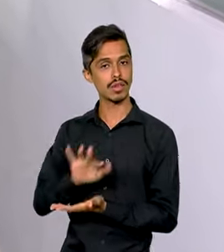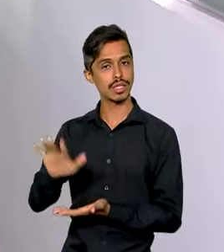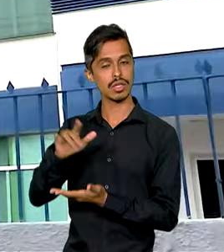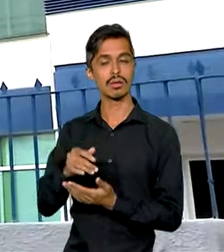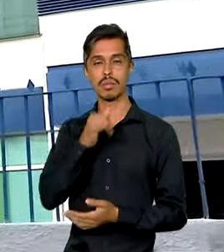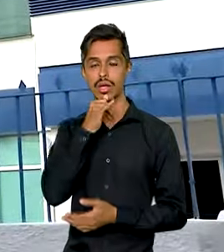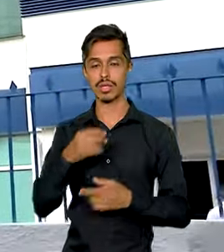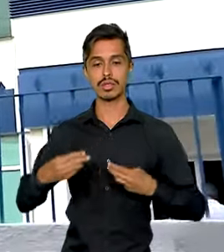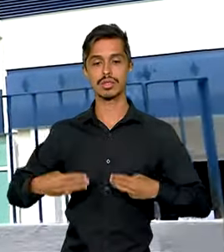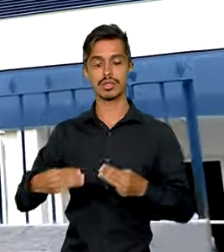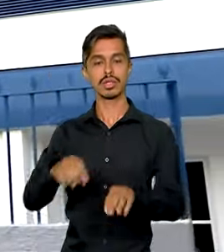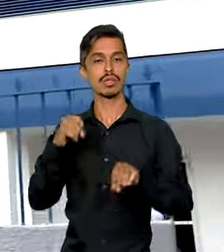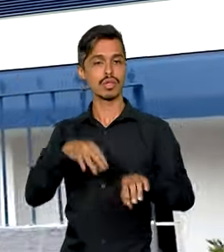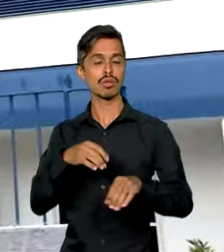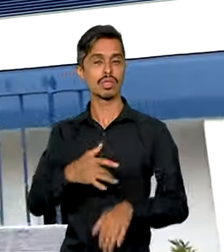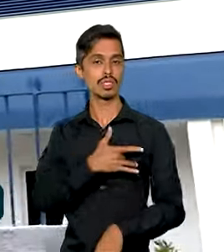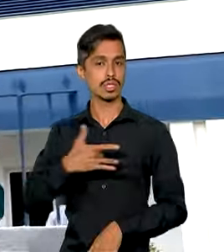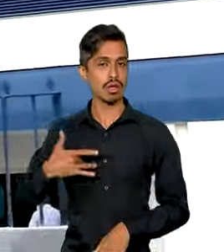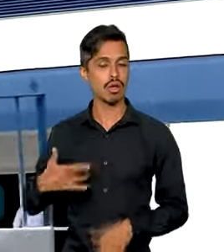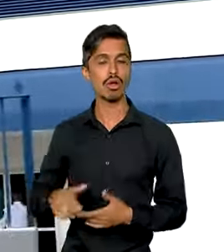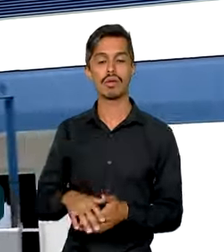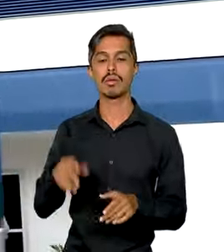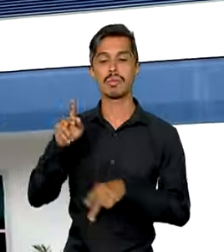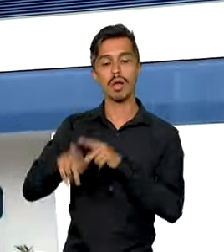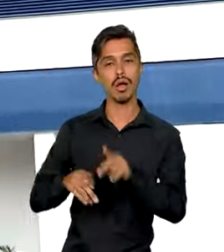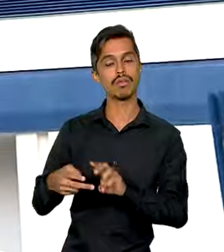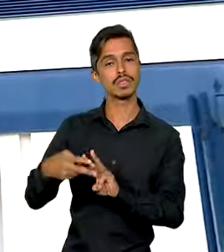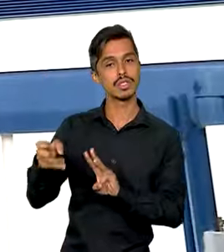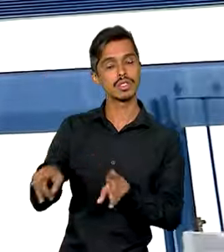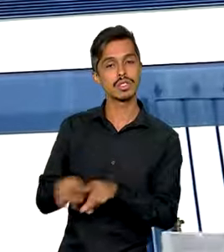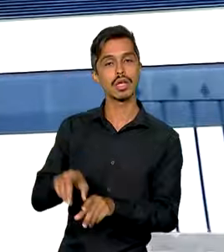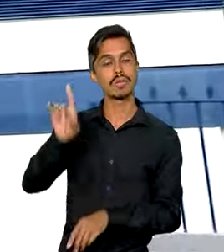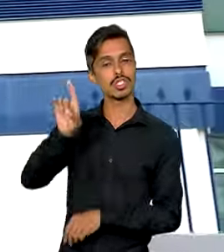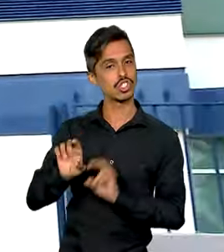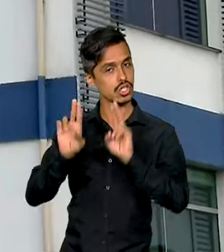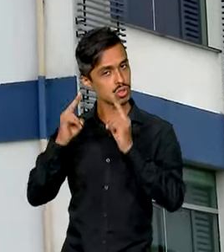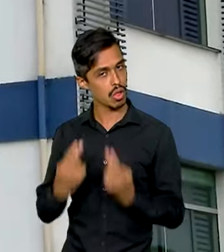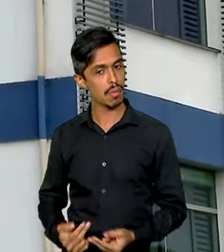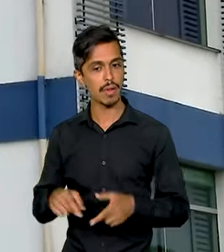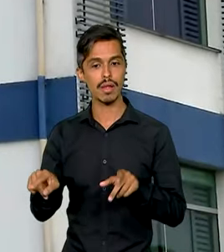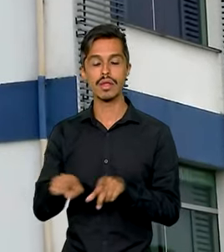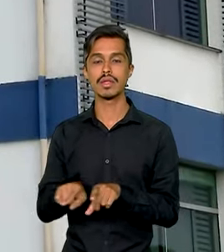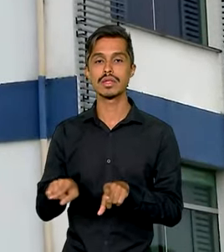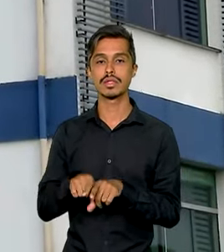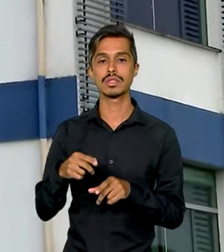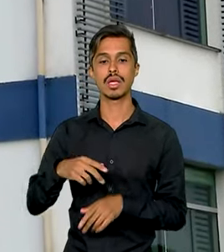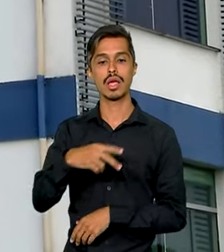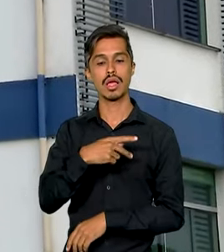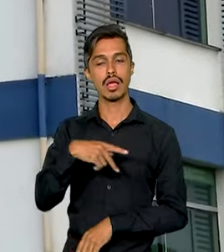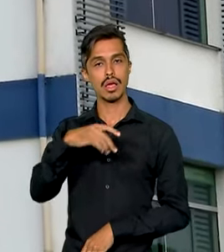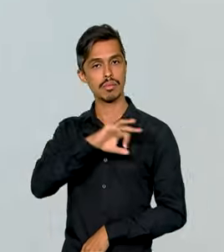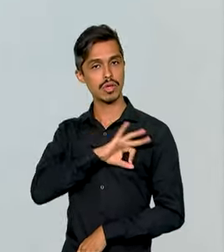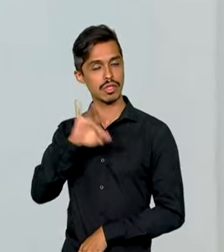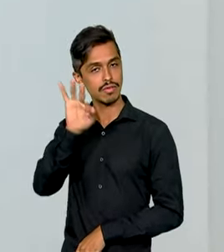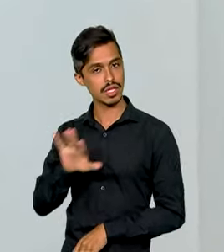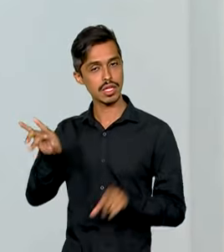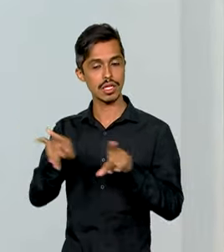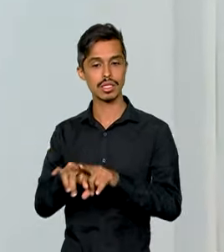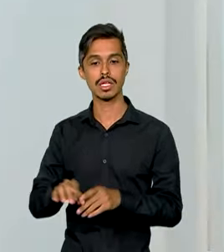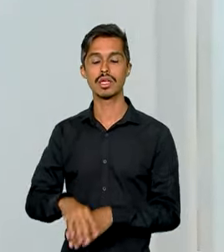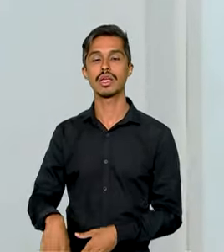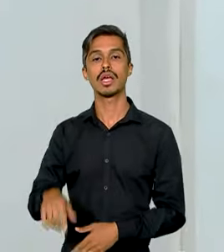Ministérios da Educação, Saúde, Povos Indígenas e Direitos Humanos, além da Polícia Federal e a Agência